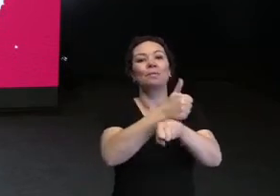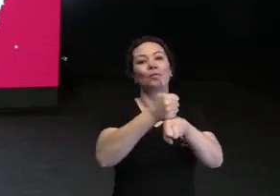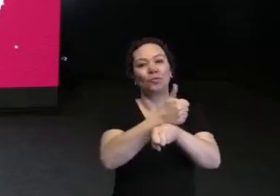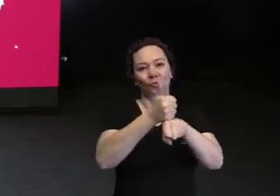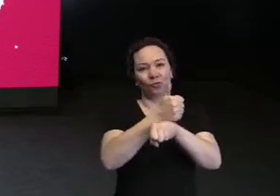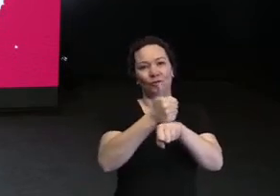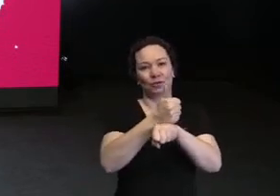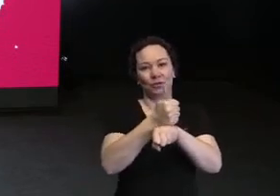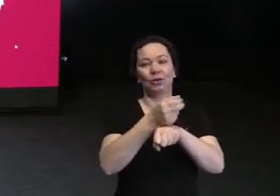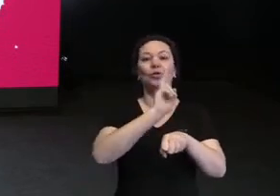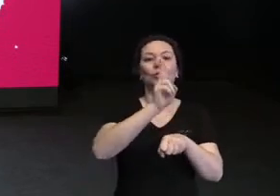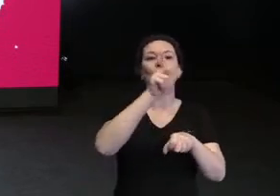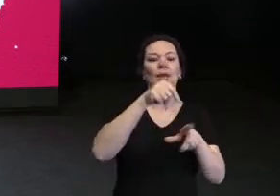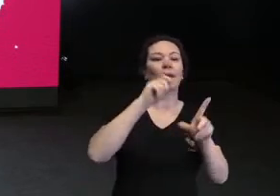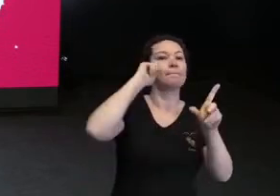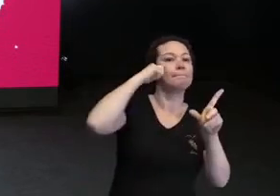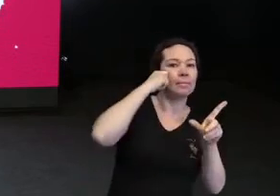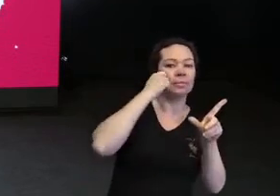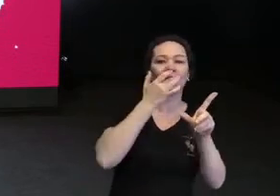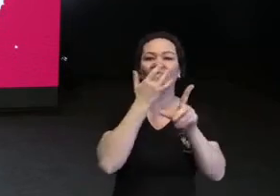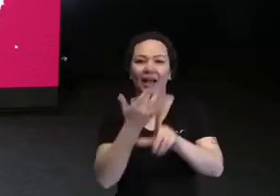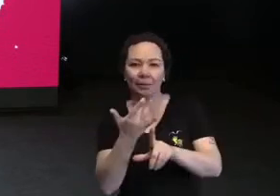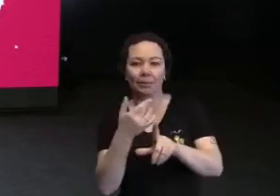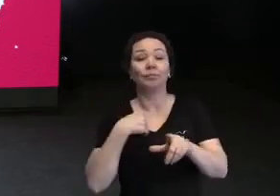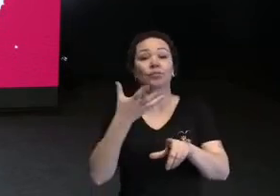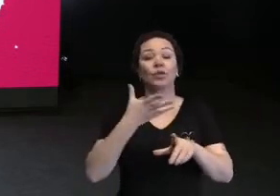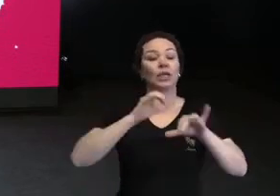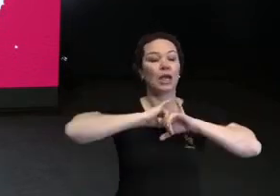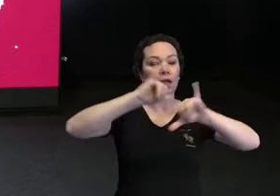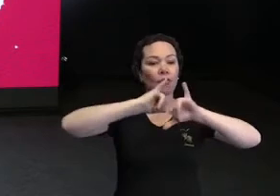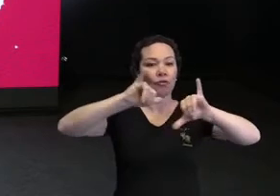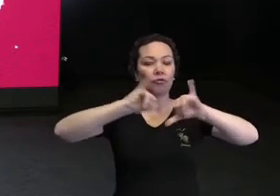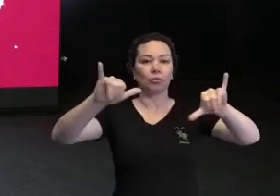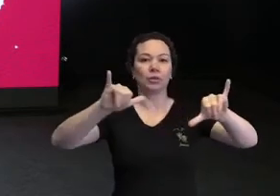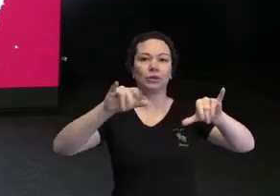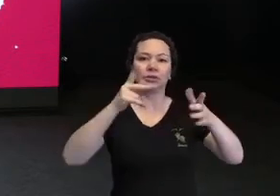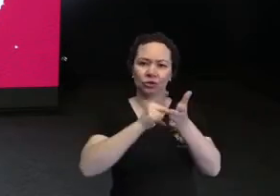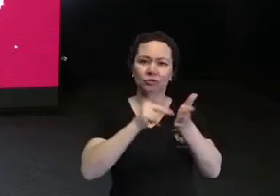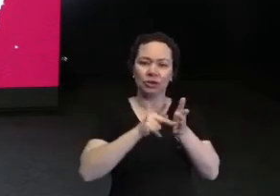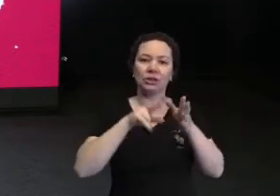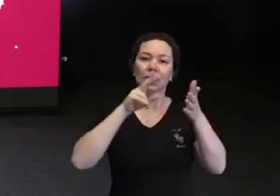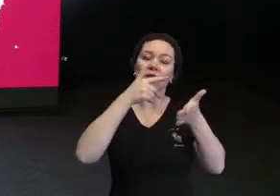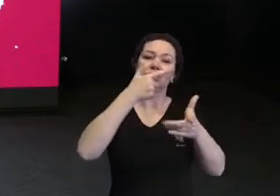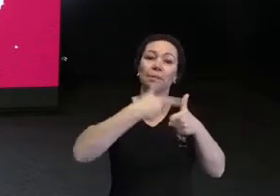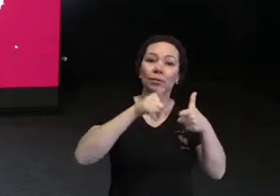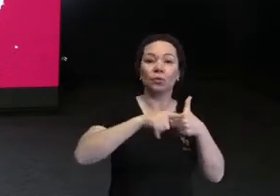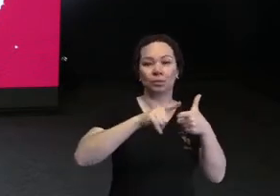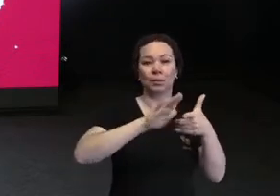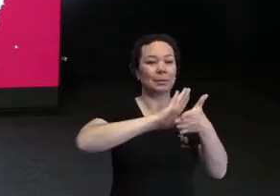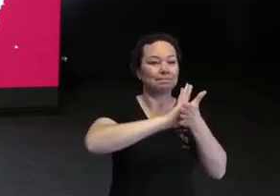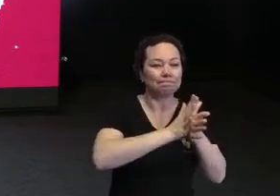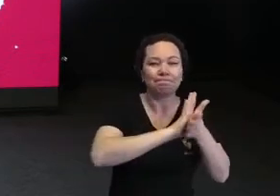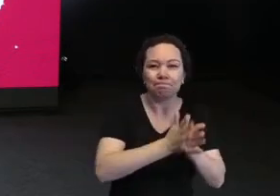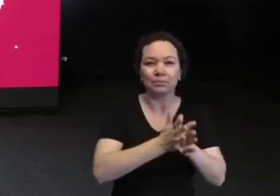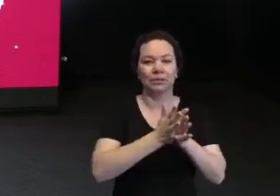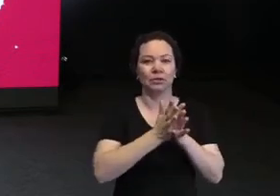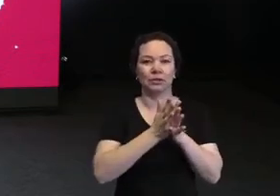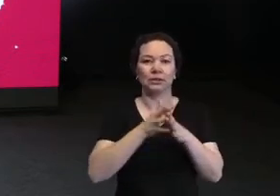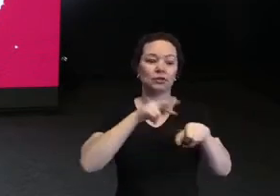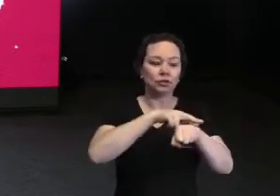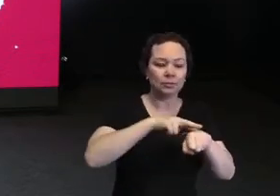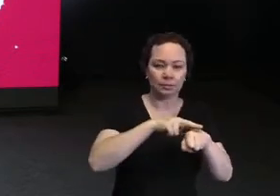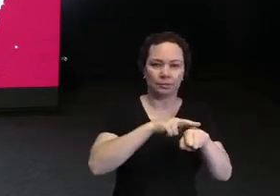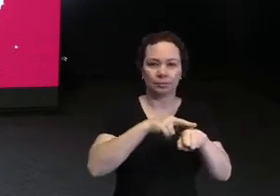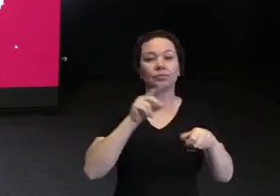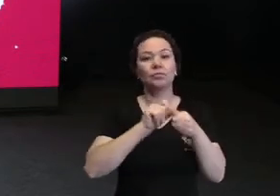chama Petro no Branco, que eu queria comunicar sobre o problema do racismo mesmo no Brasil. E fiz uma história de um menino que é acusado